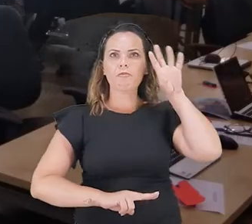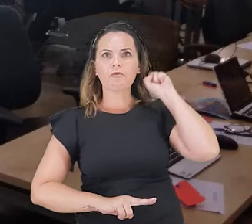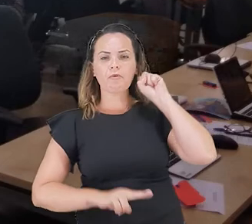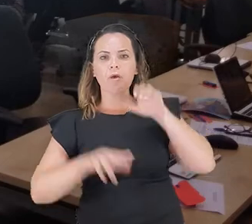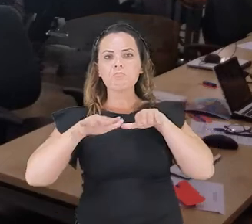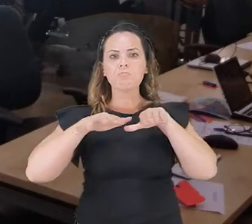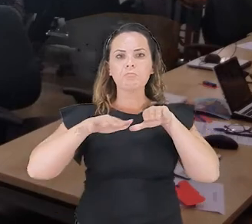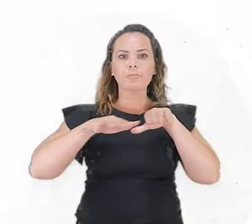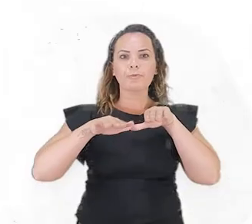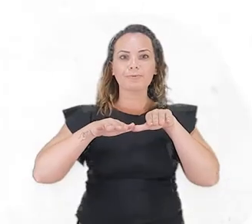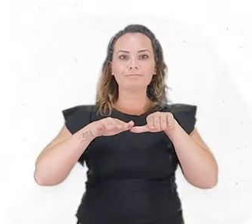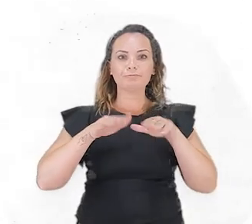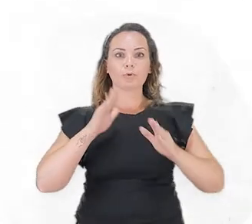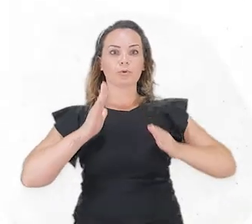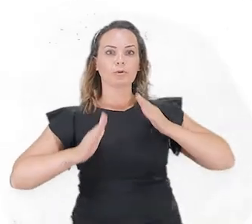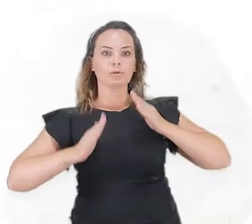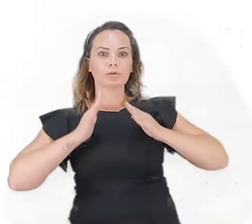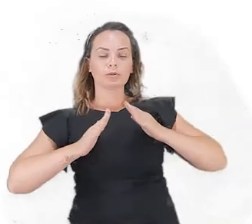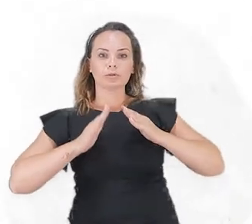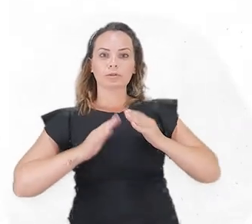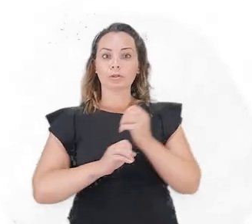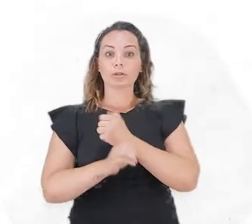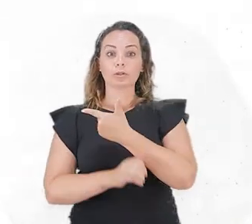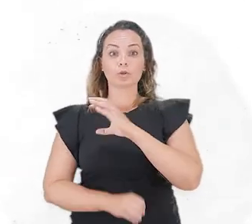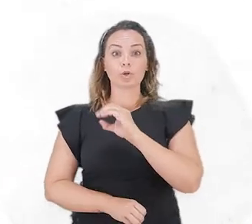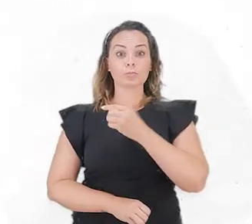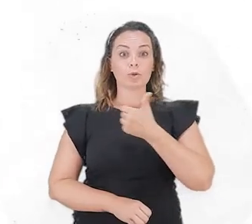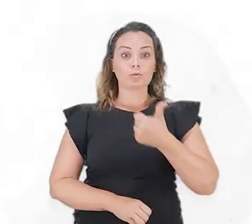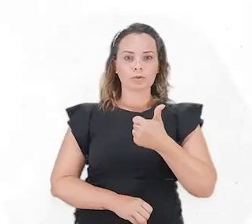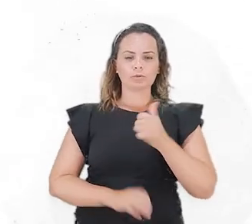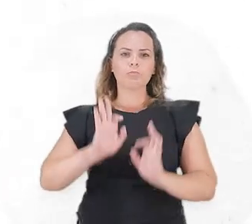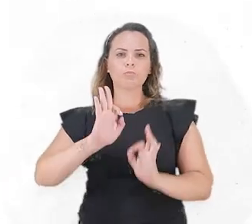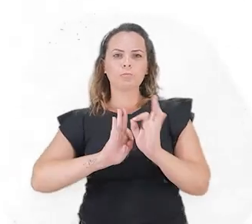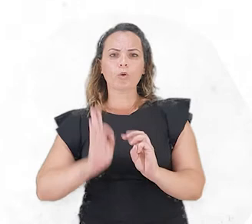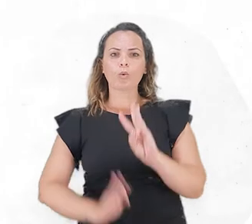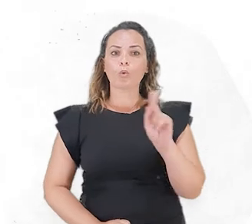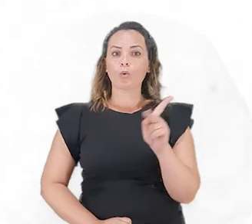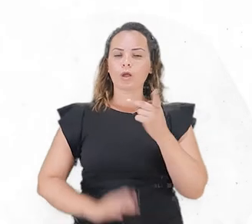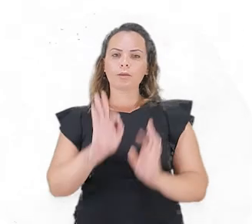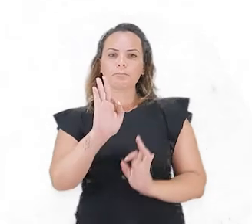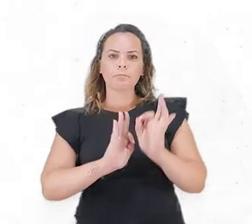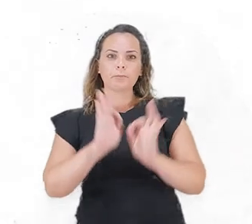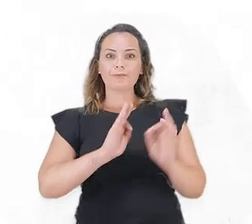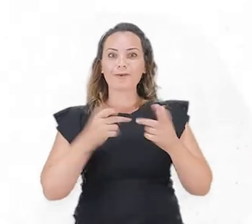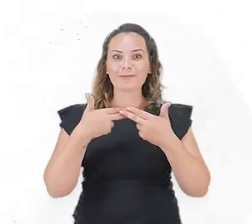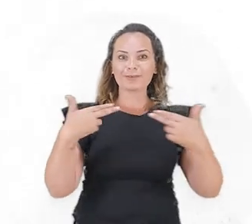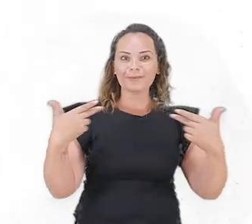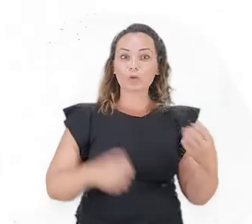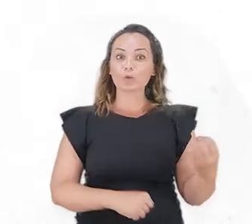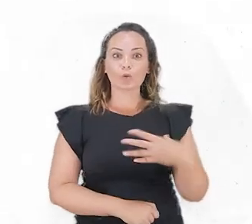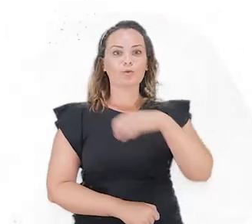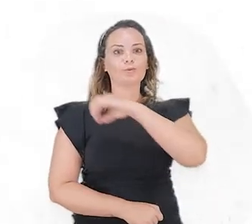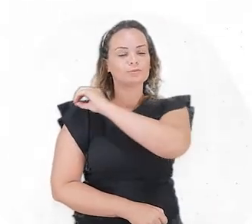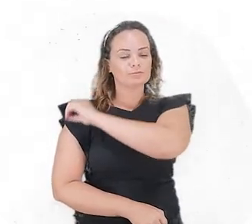oficinas de robótica e para o ano de 2021, o programa WASH está preparando uma série de novidades aí, então novas